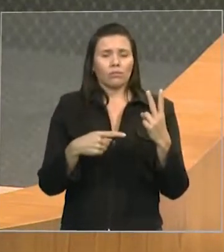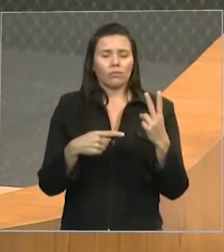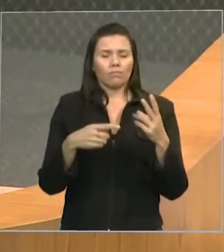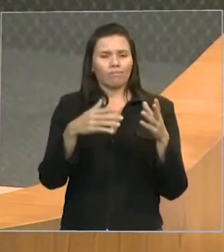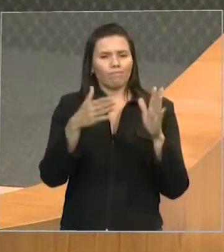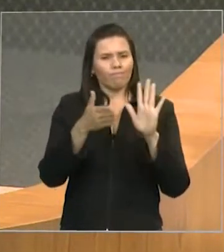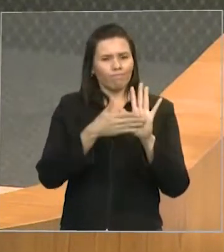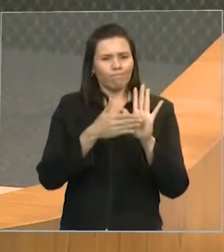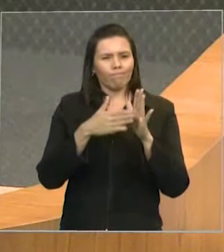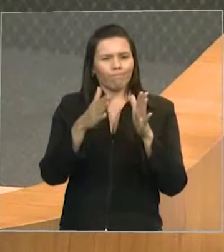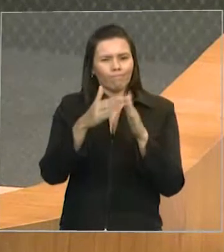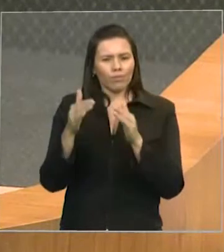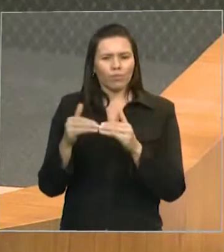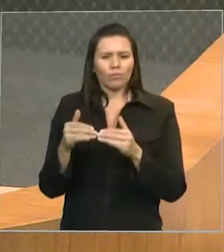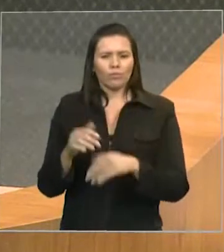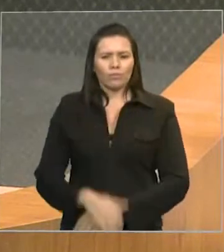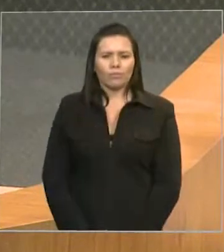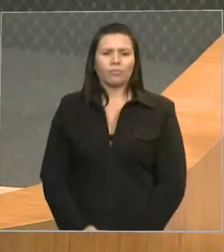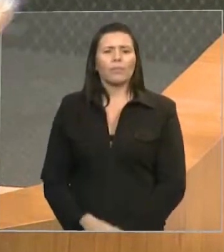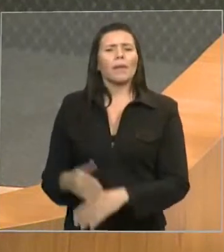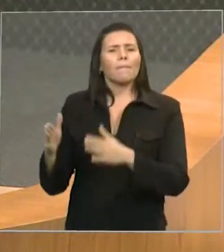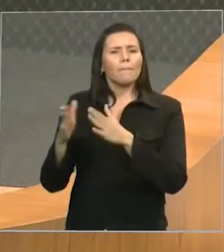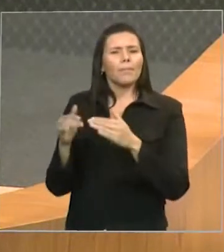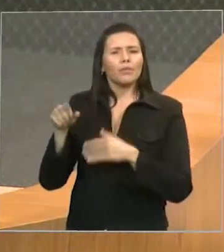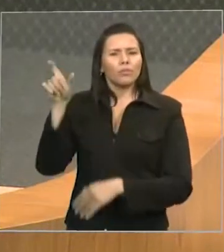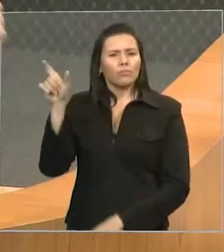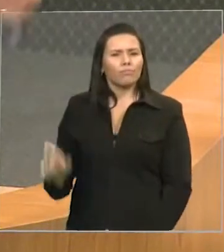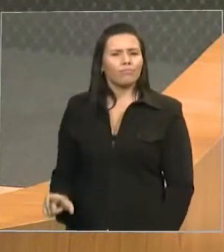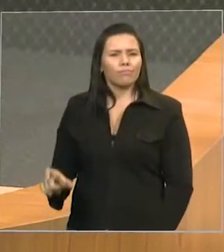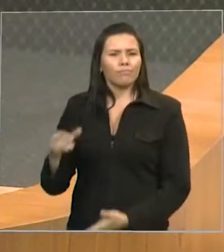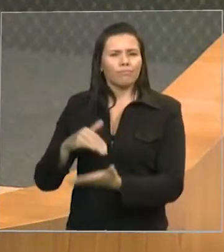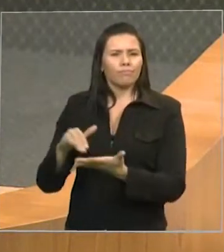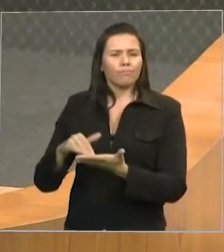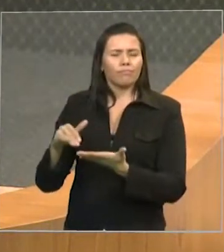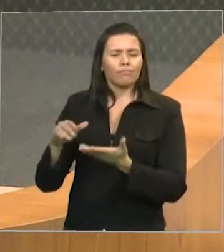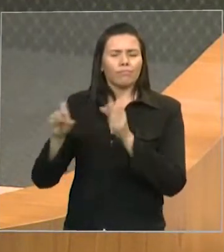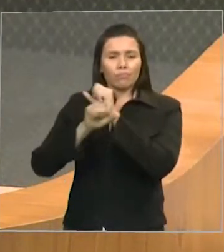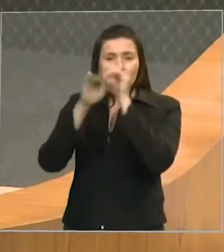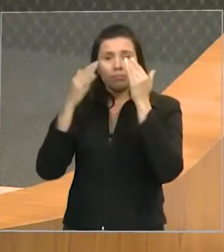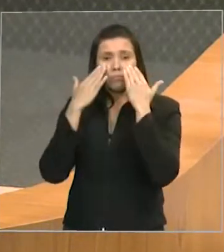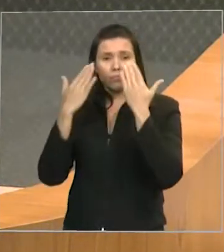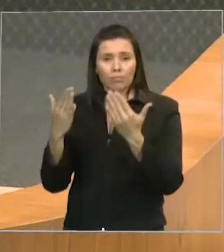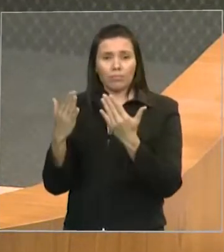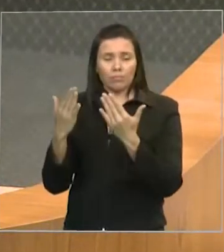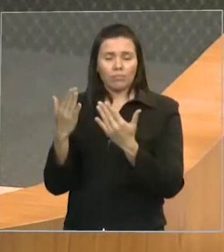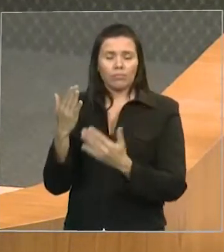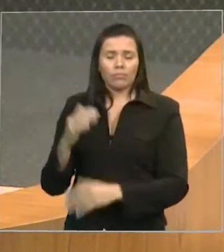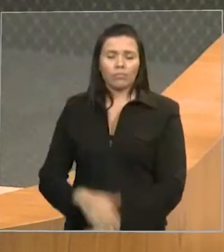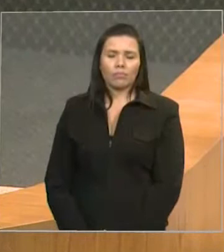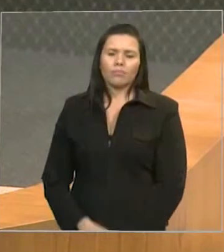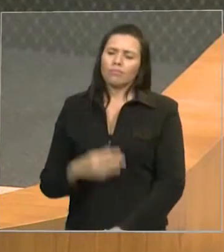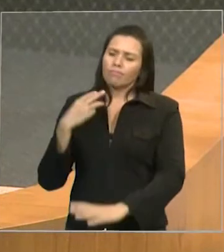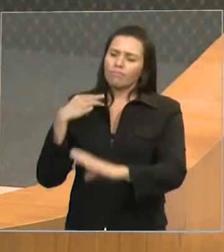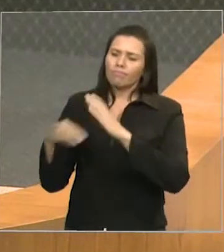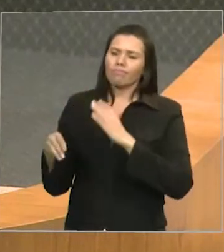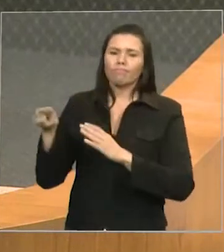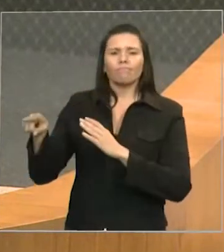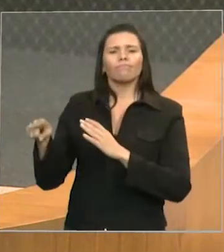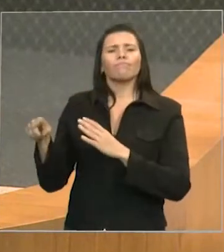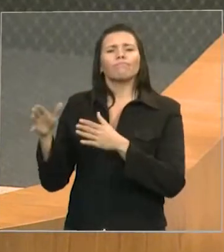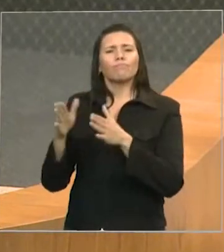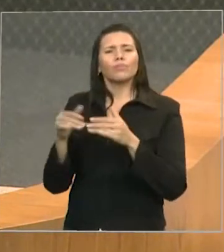ao secretário de transparência, pasmem, ao secretário de transparência, para que ele possa